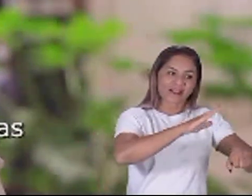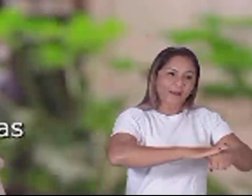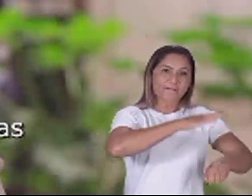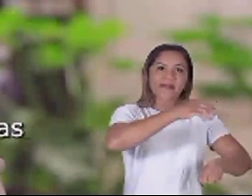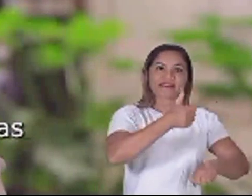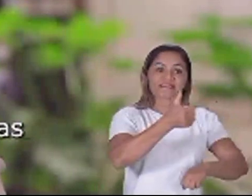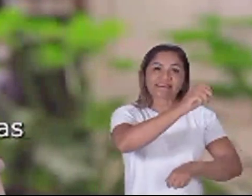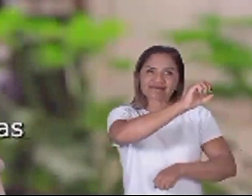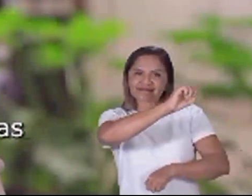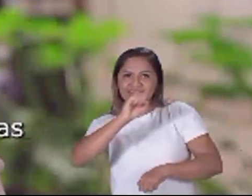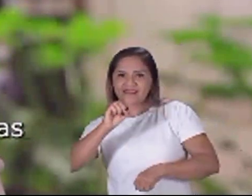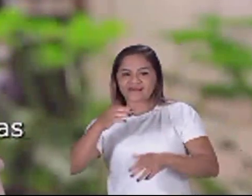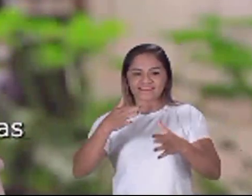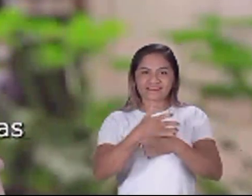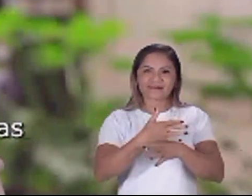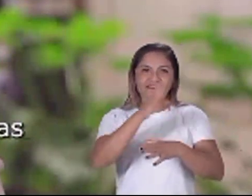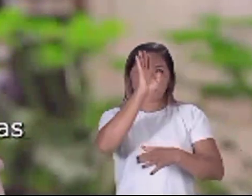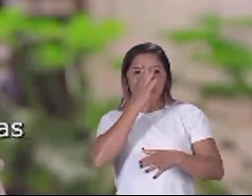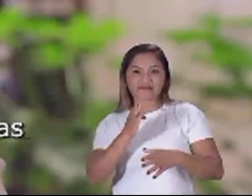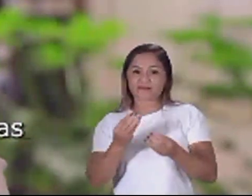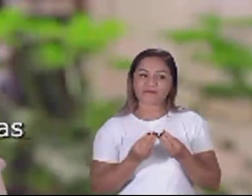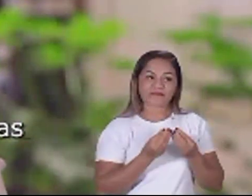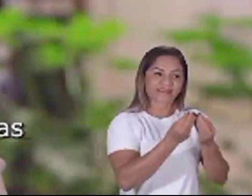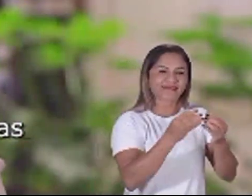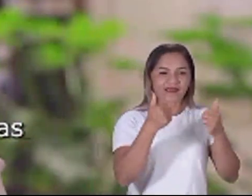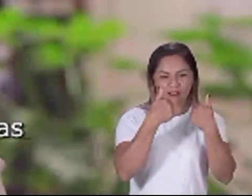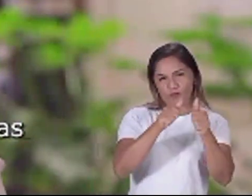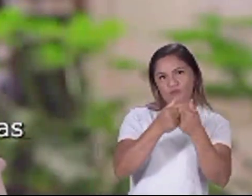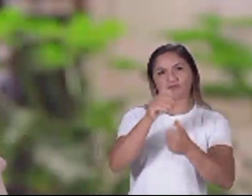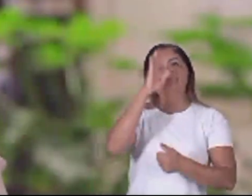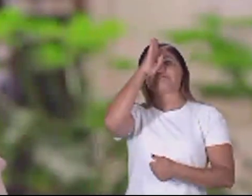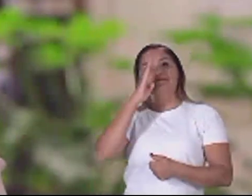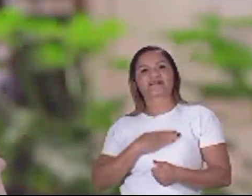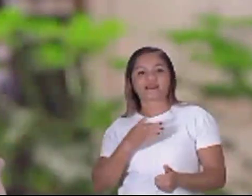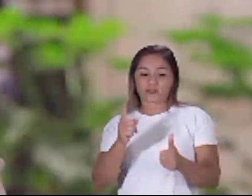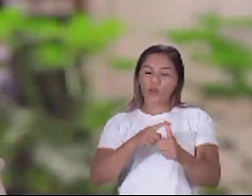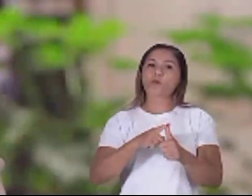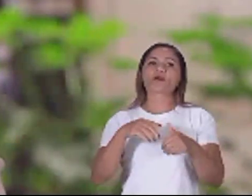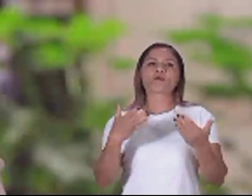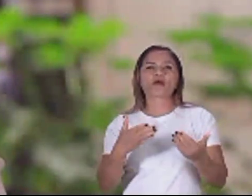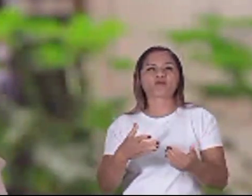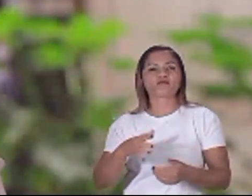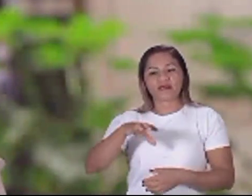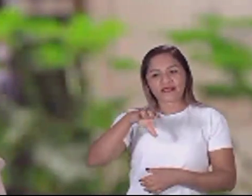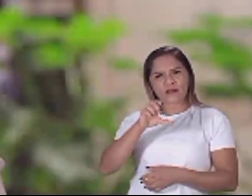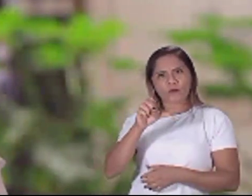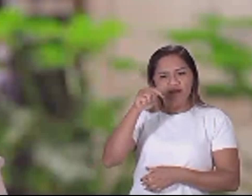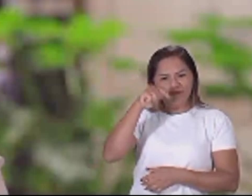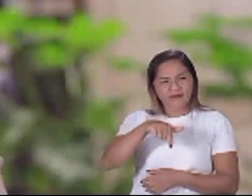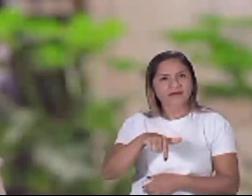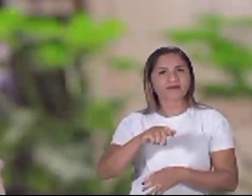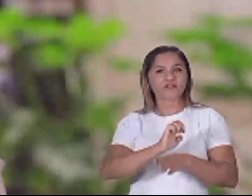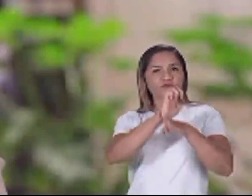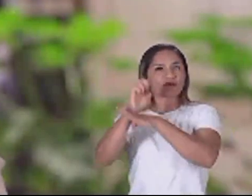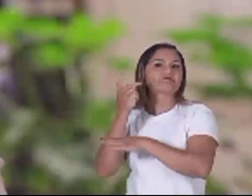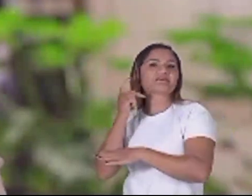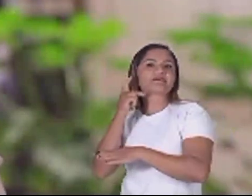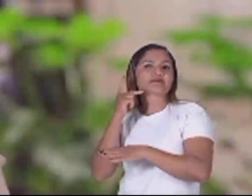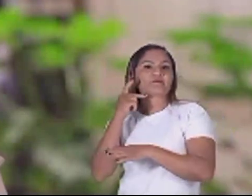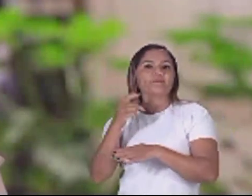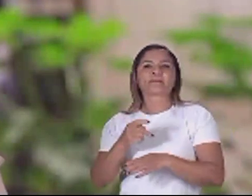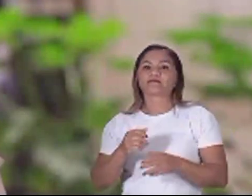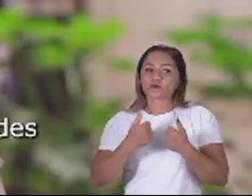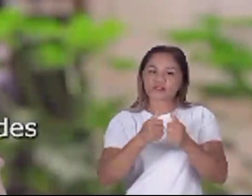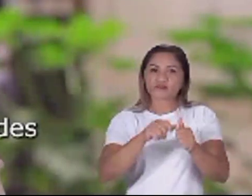cem as cidades brasileiras que oferecem ônibus de graça uma delas é Calcaia aqui no Ceará o transporte gratuito